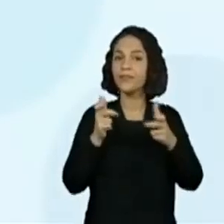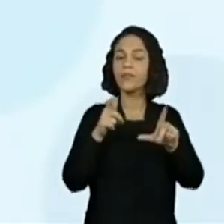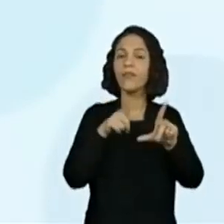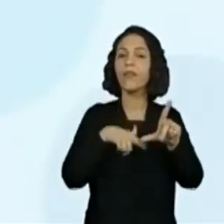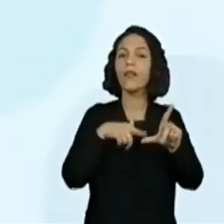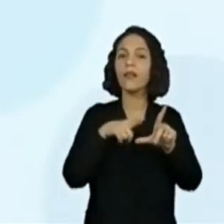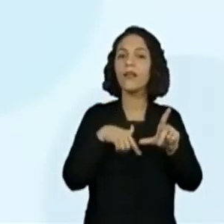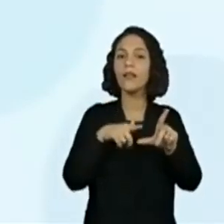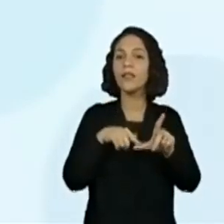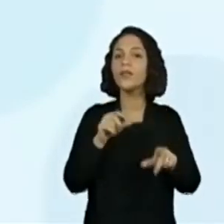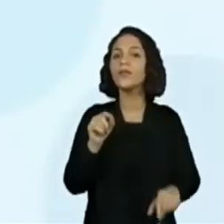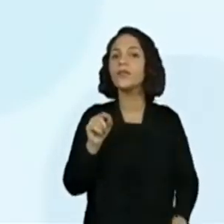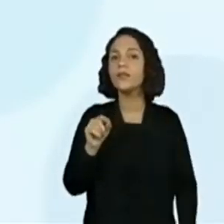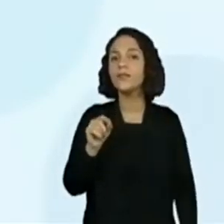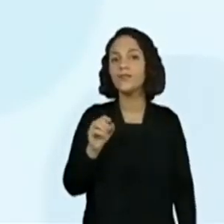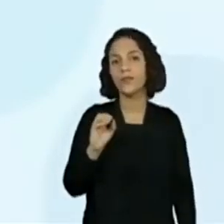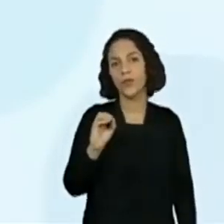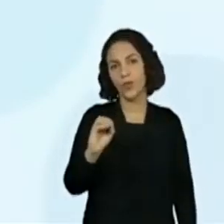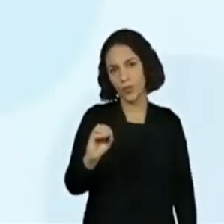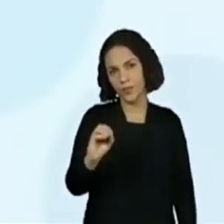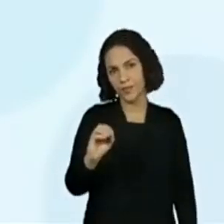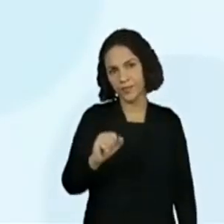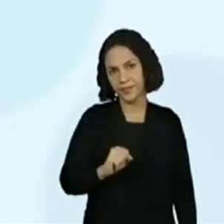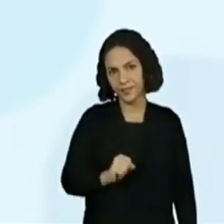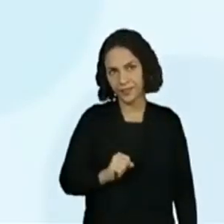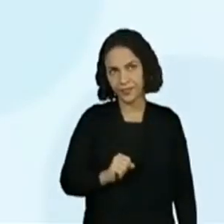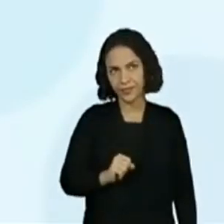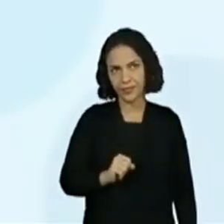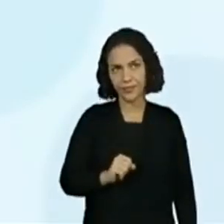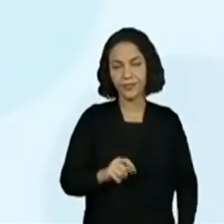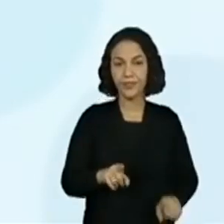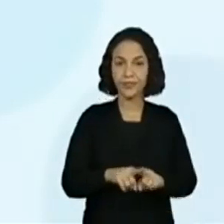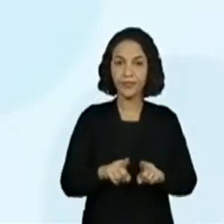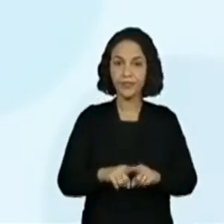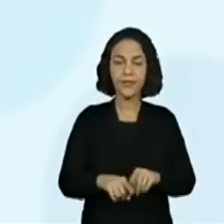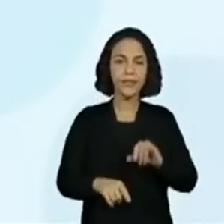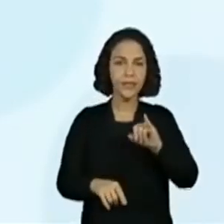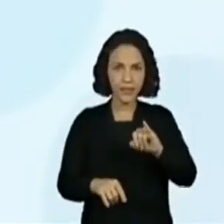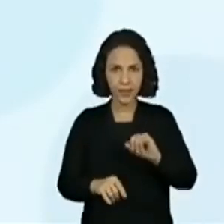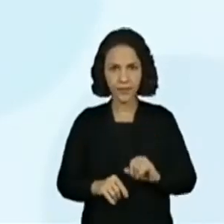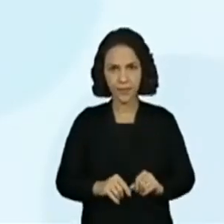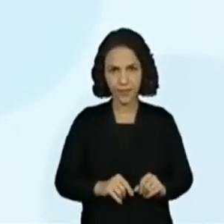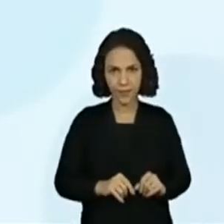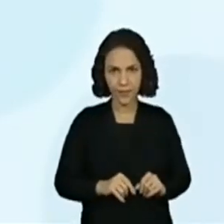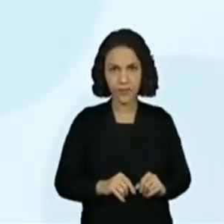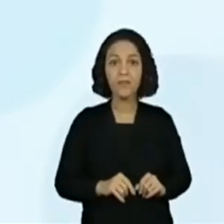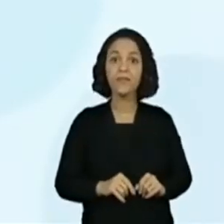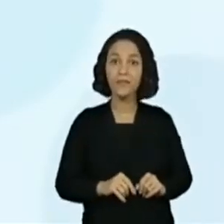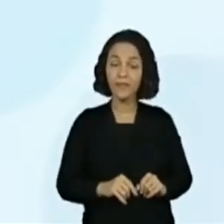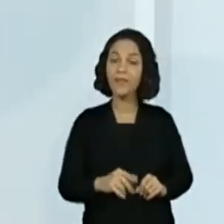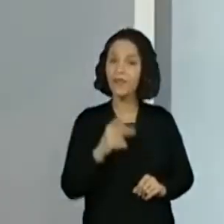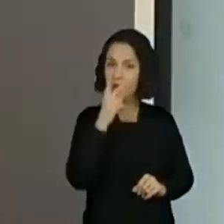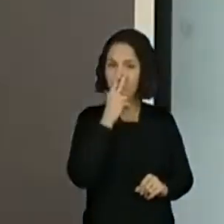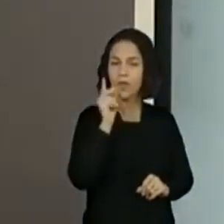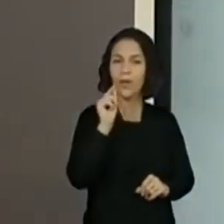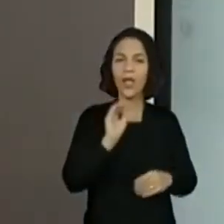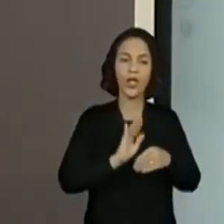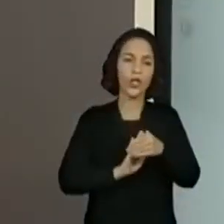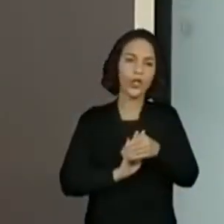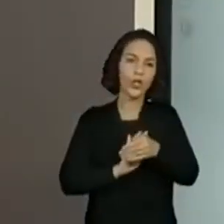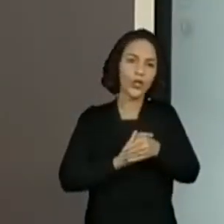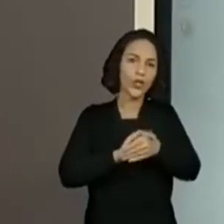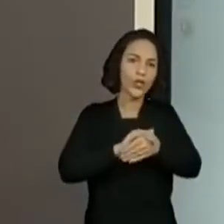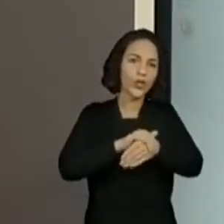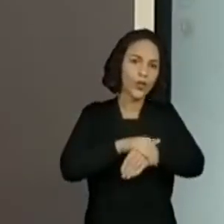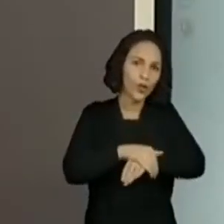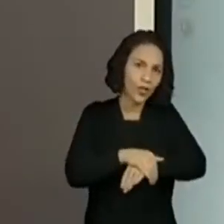do O e o I. Foi. Muito parecido com a história da no I. Ó.